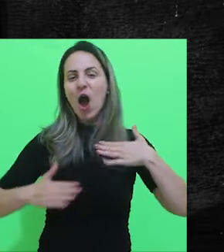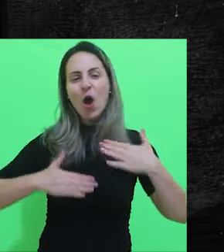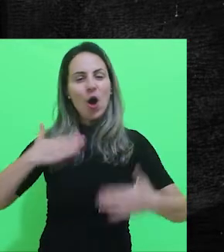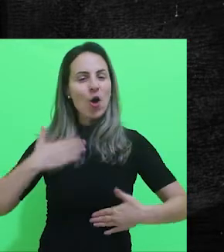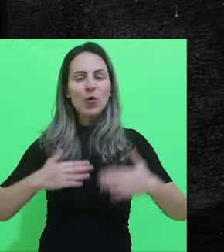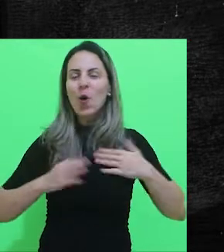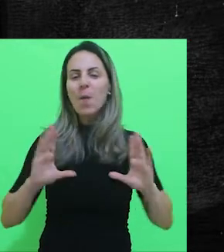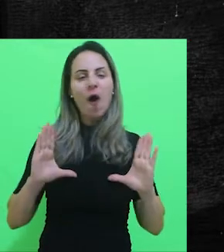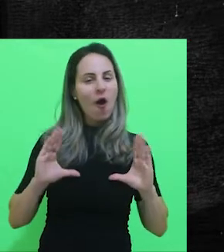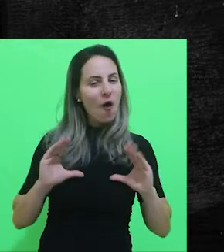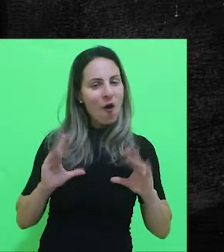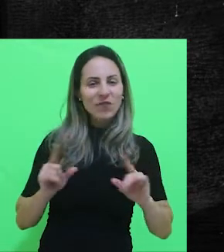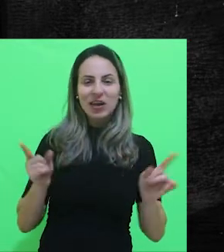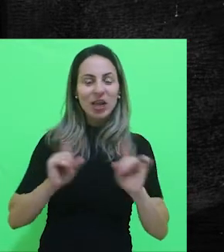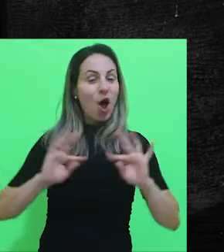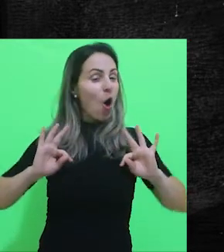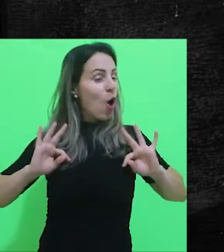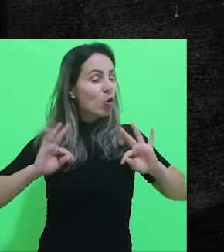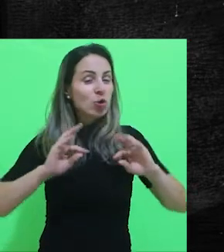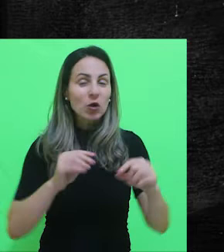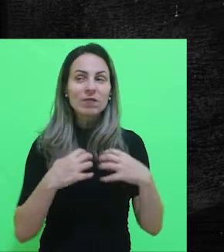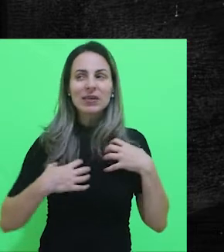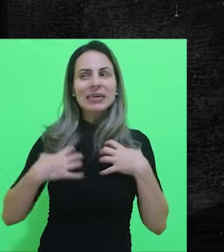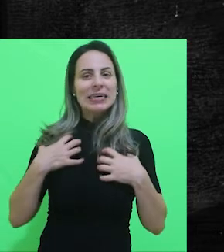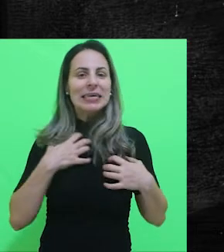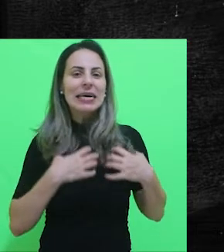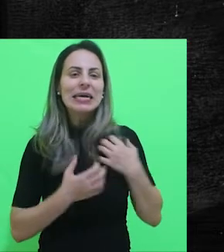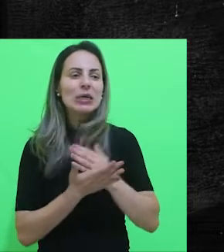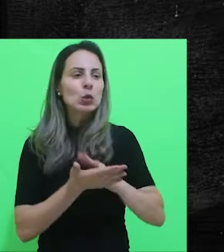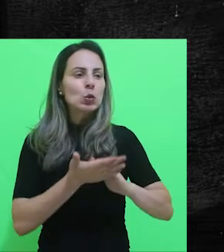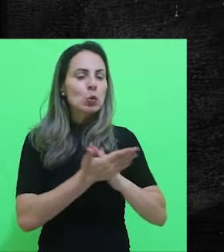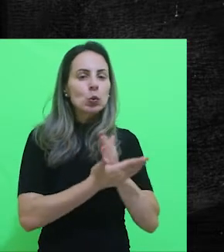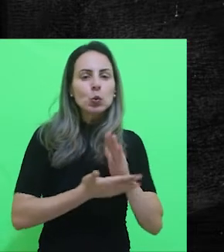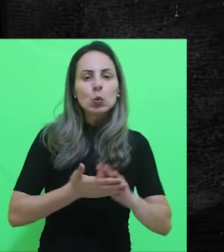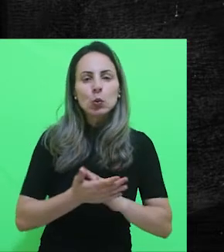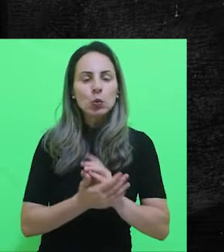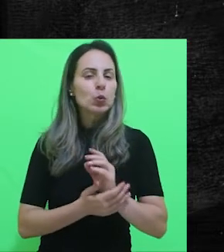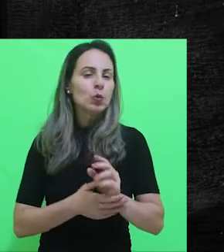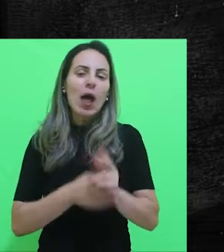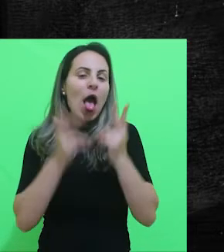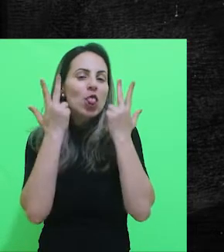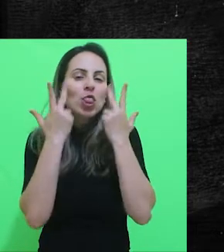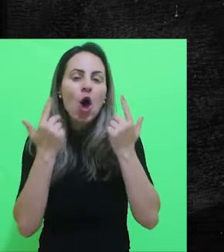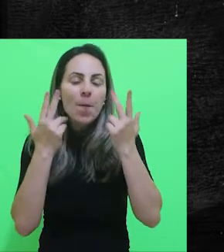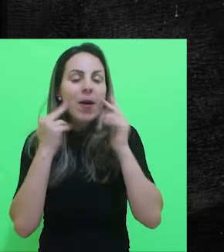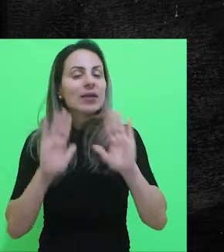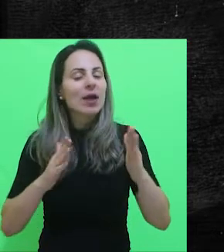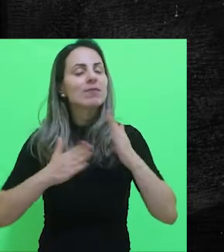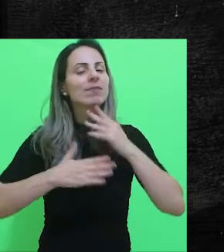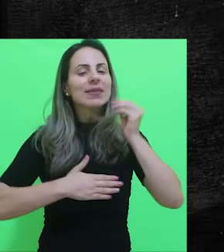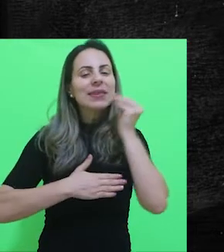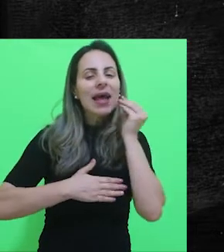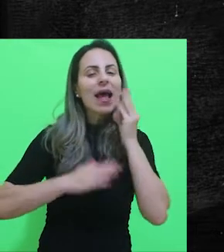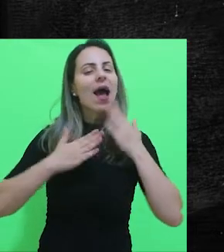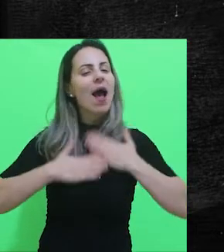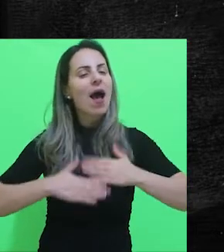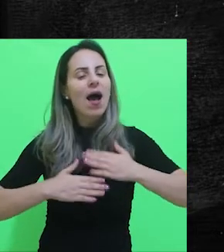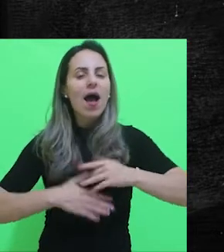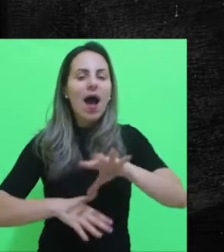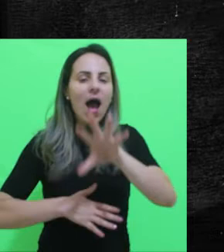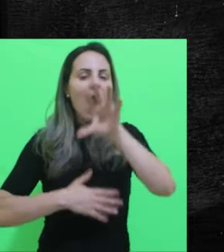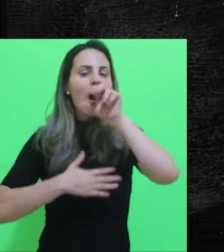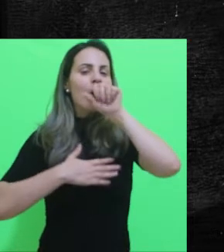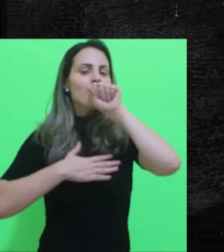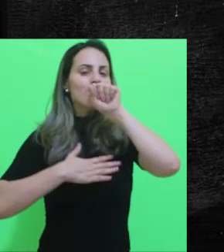ficar super relaxado. Todos nós ficamos tensos e ansiosos nesse momento. Então procure relaxar, respire